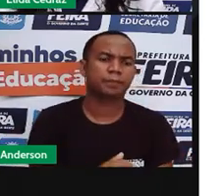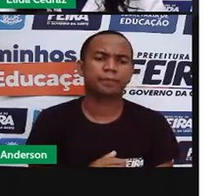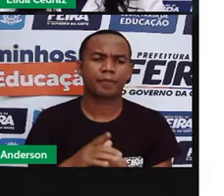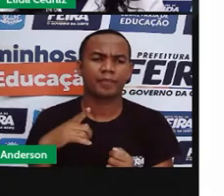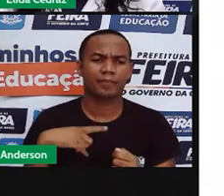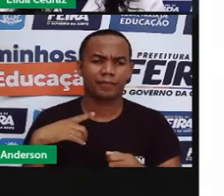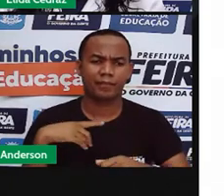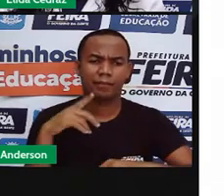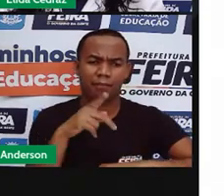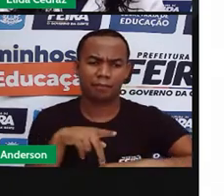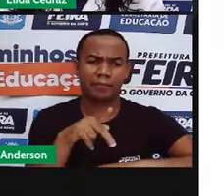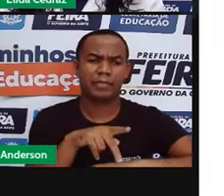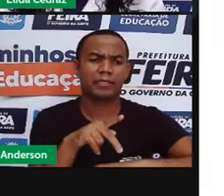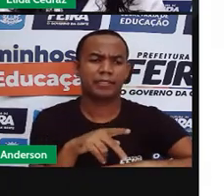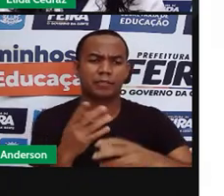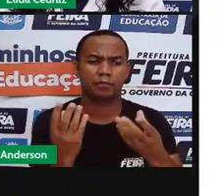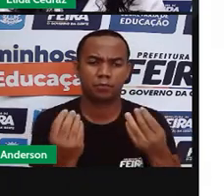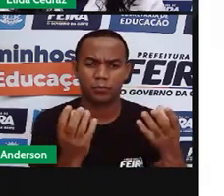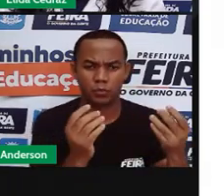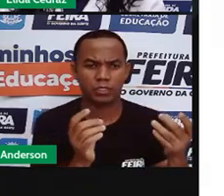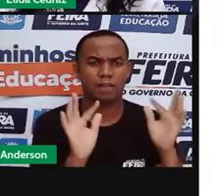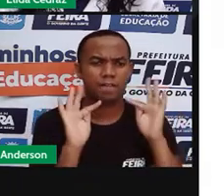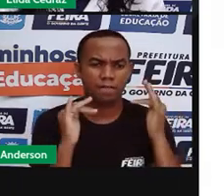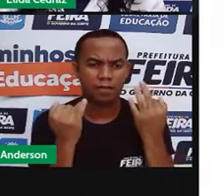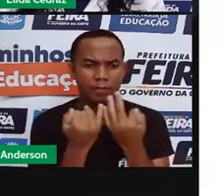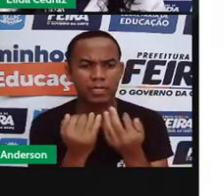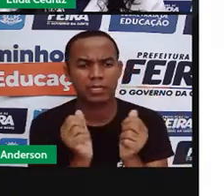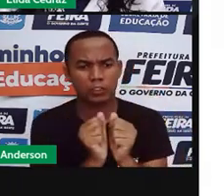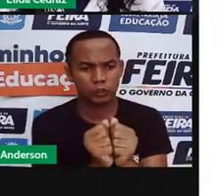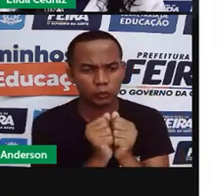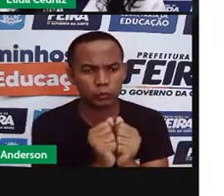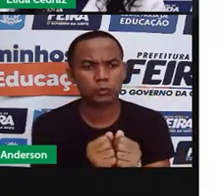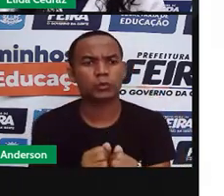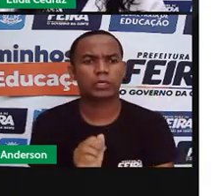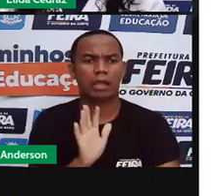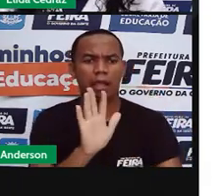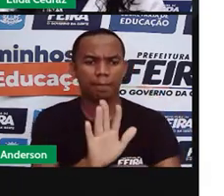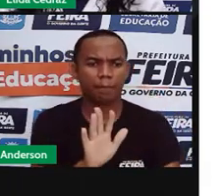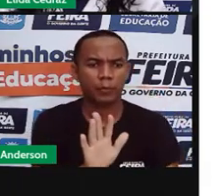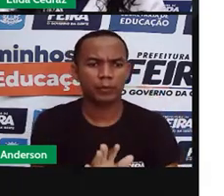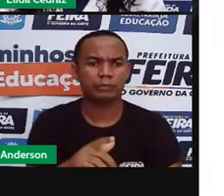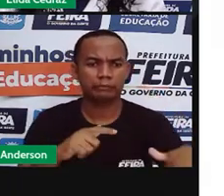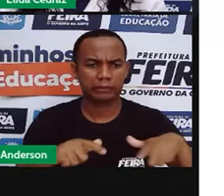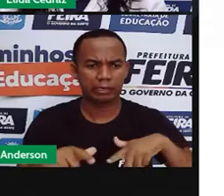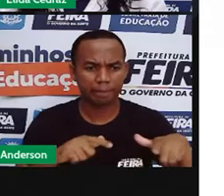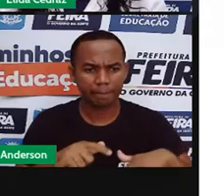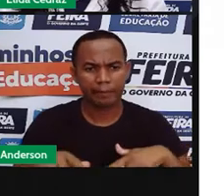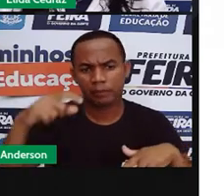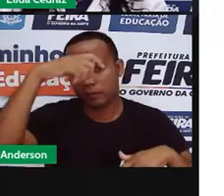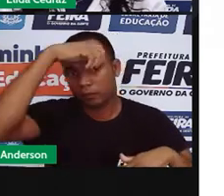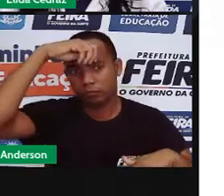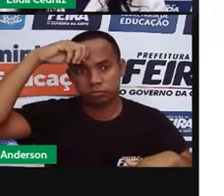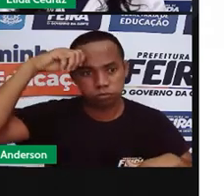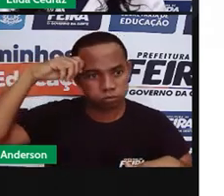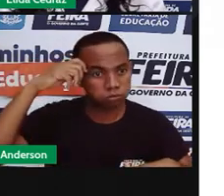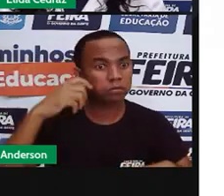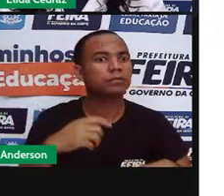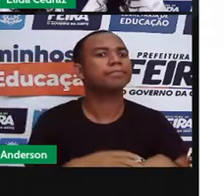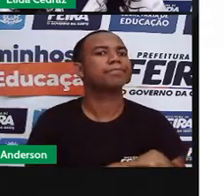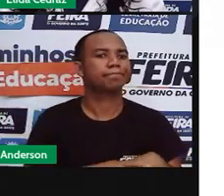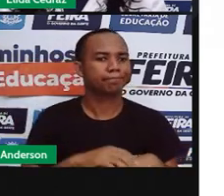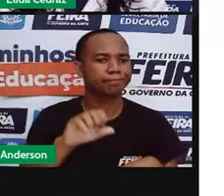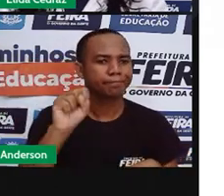que trabalham com agricultura. Muitos mesmo. E o Brasil, ele está em oitavo